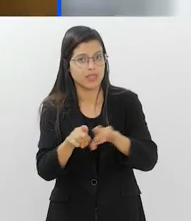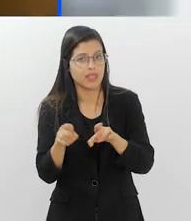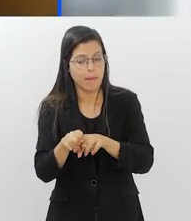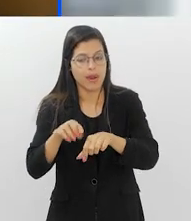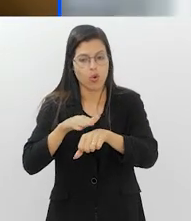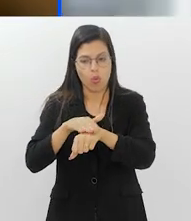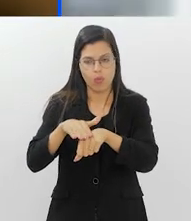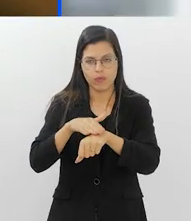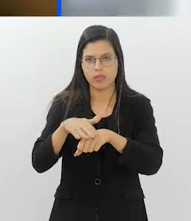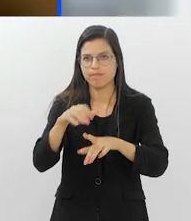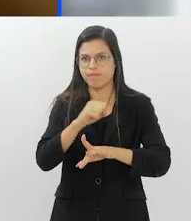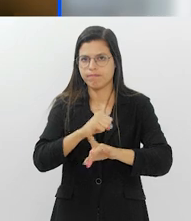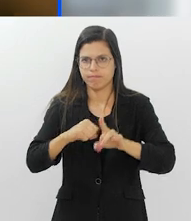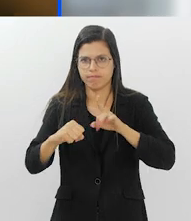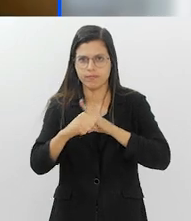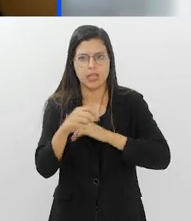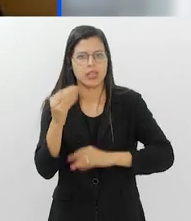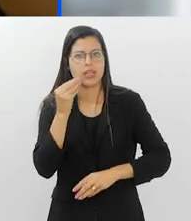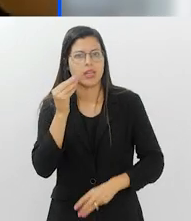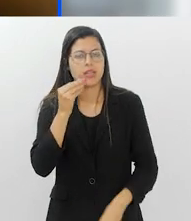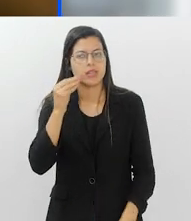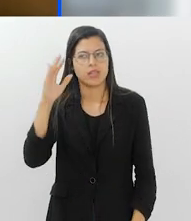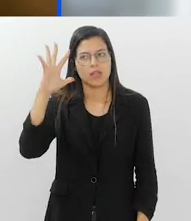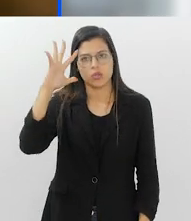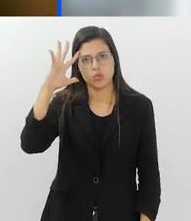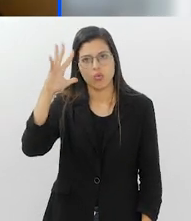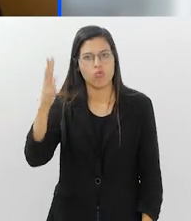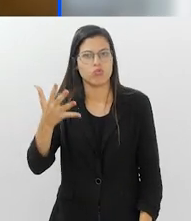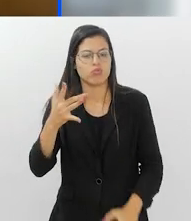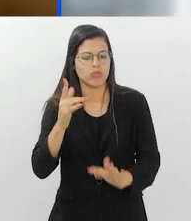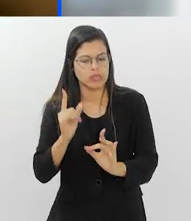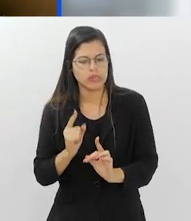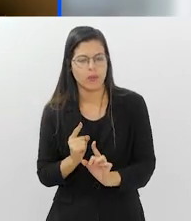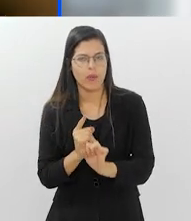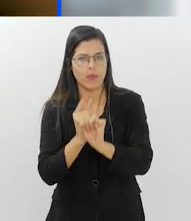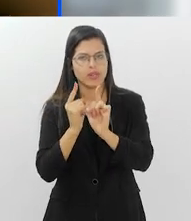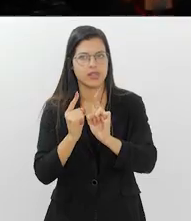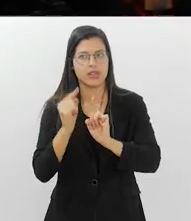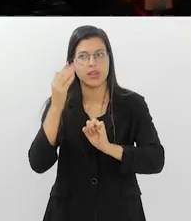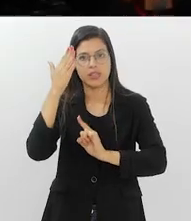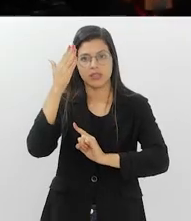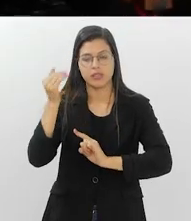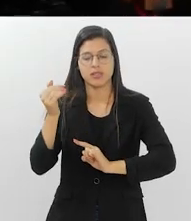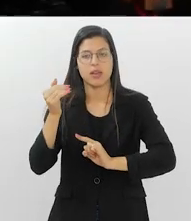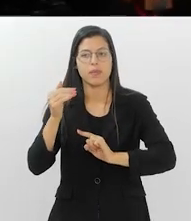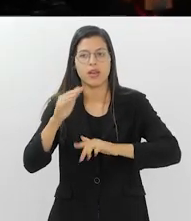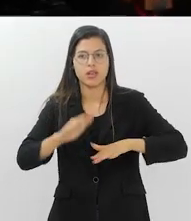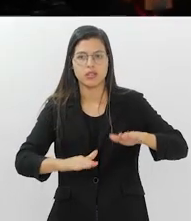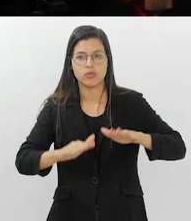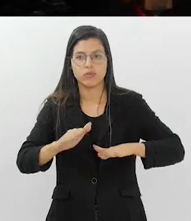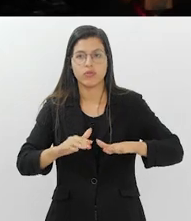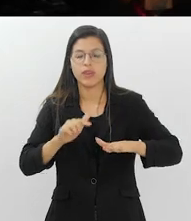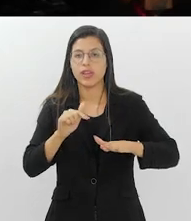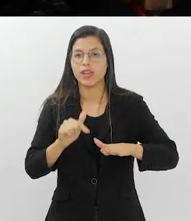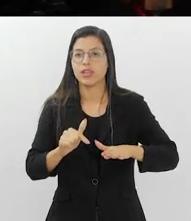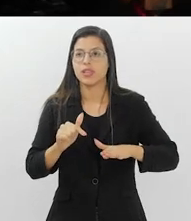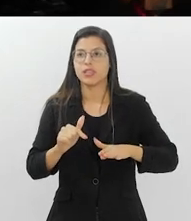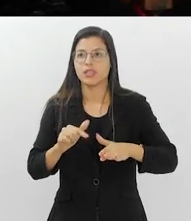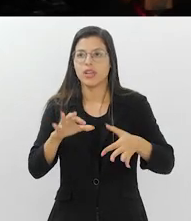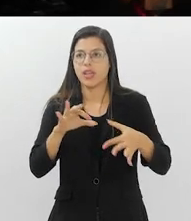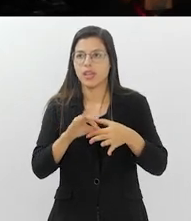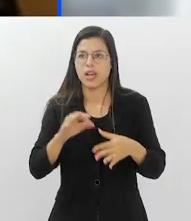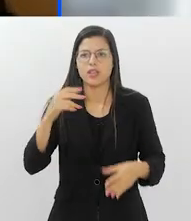conversar com a sociedade para procurar soluções, né? E a gente sabe que, muitas vezes, são questões